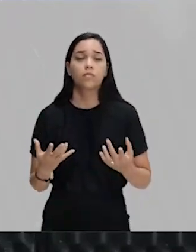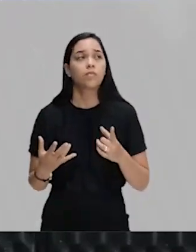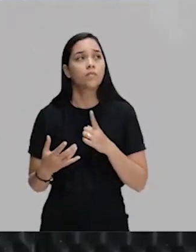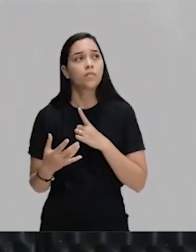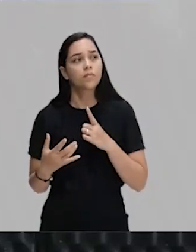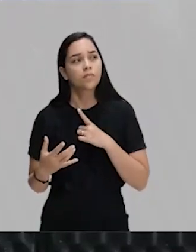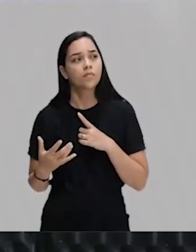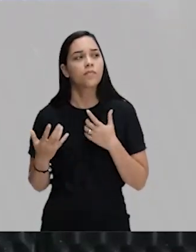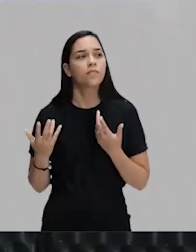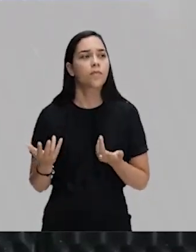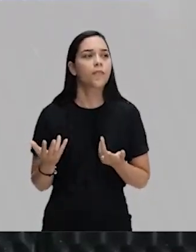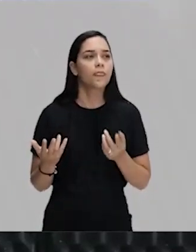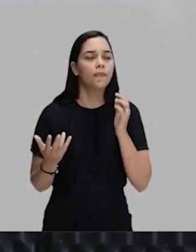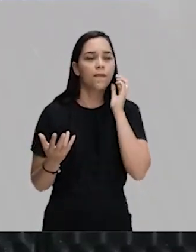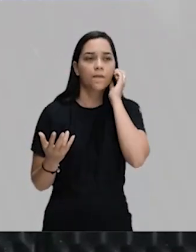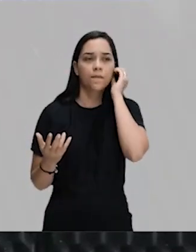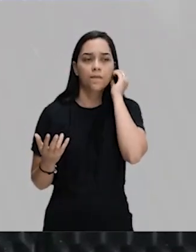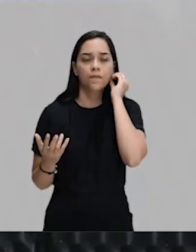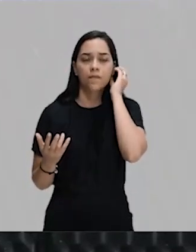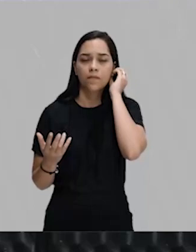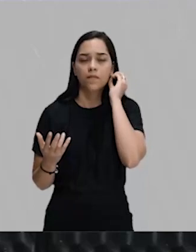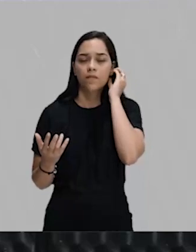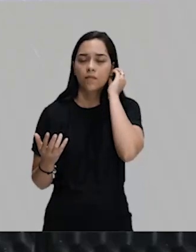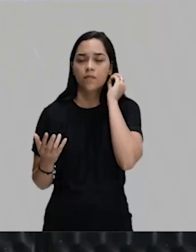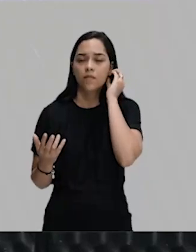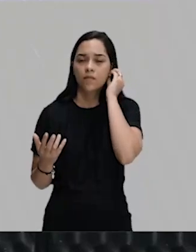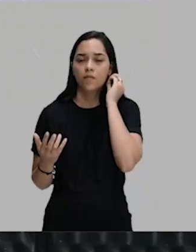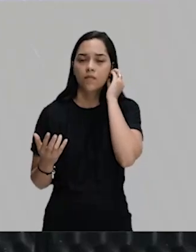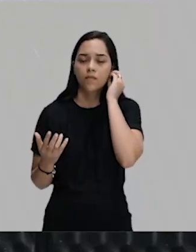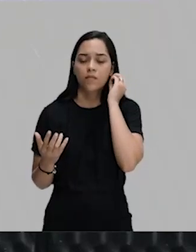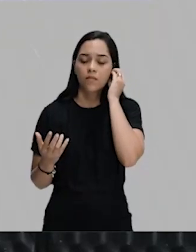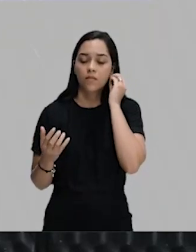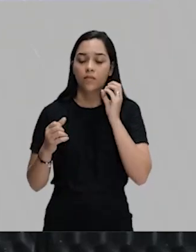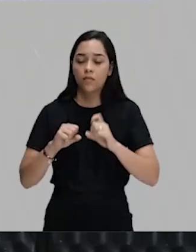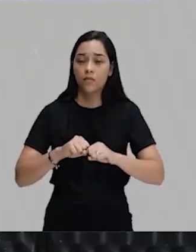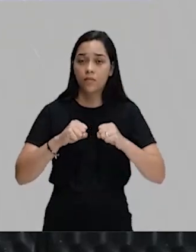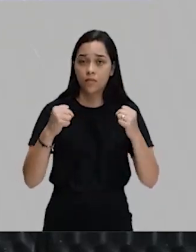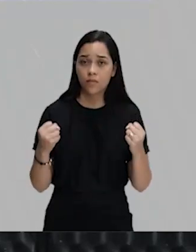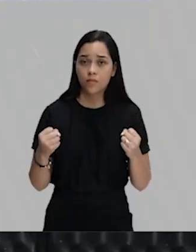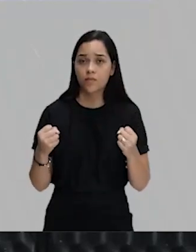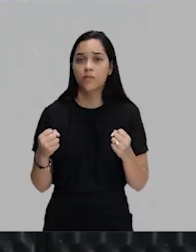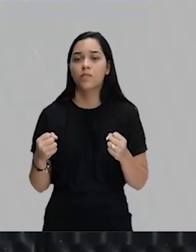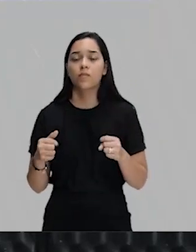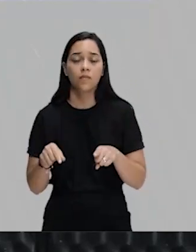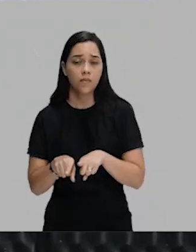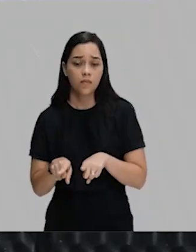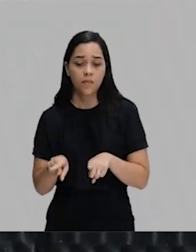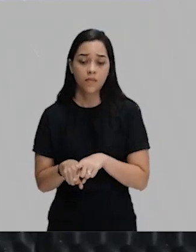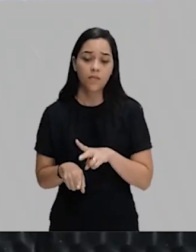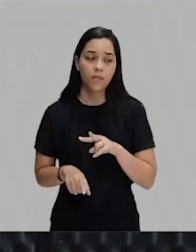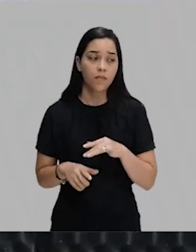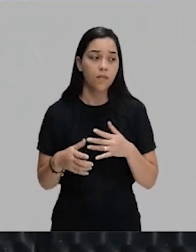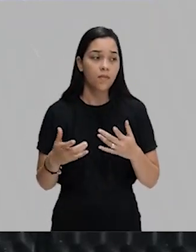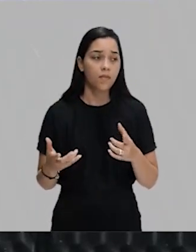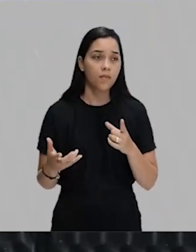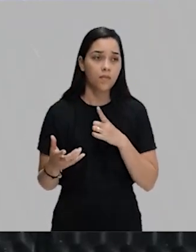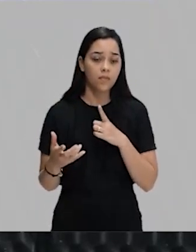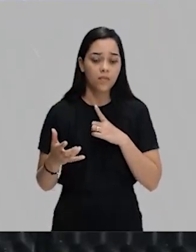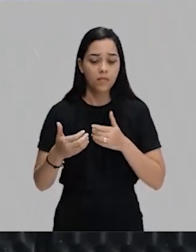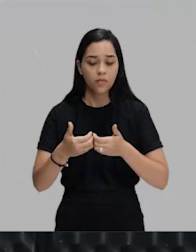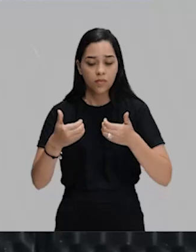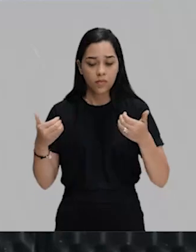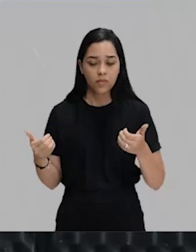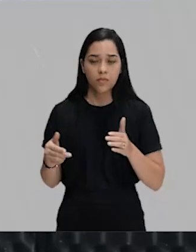verdade, levando à ruptura da política do padroado. A Igreja, ela acaba, de certa forma, se